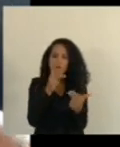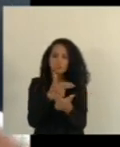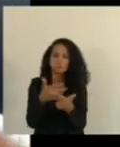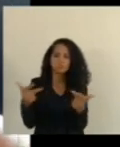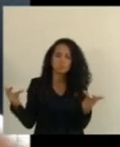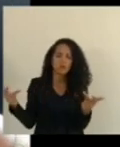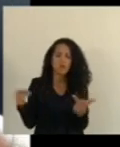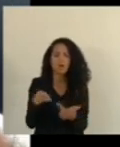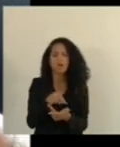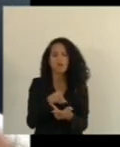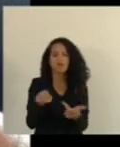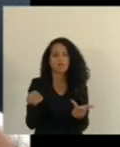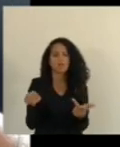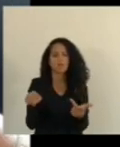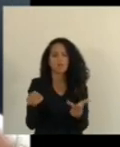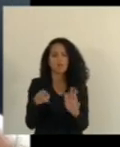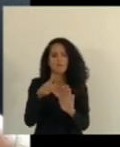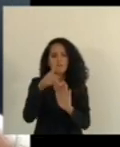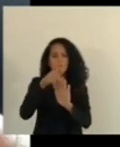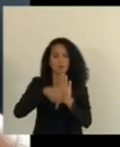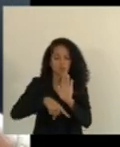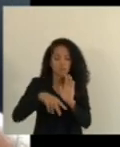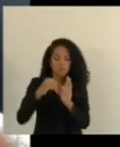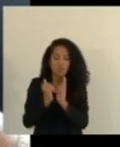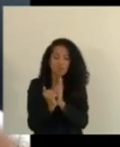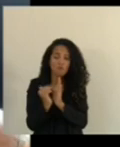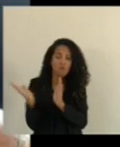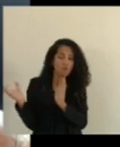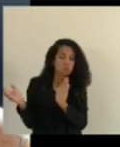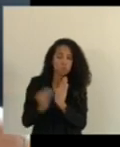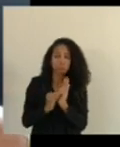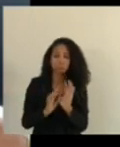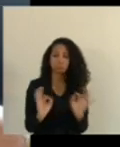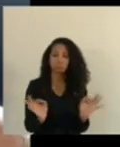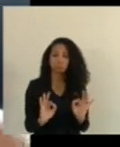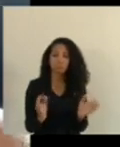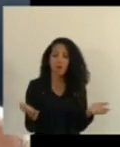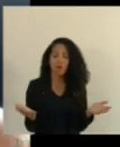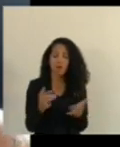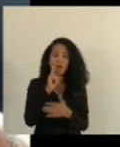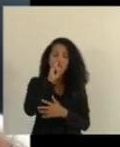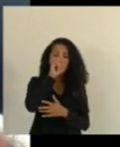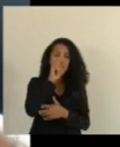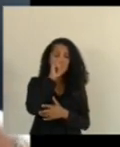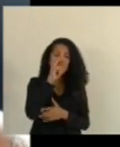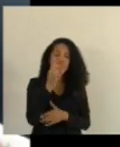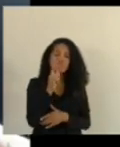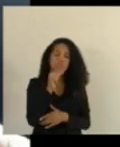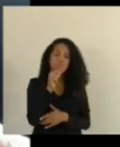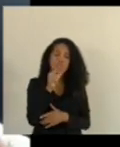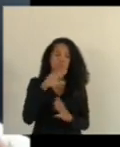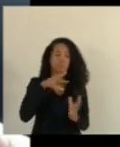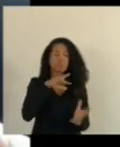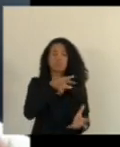para que ela fique fora em plena crise hídrica no mundo